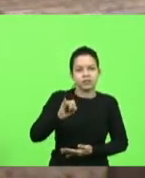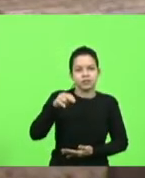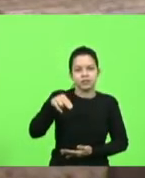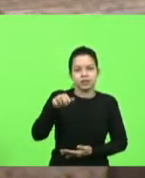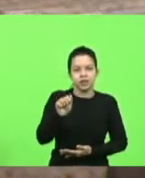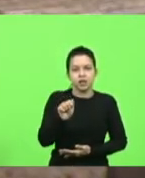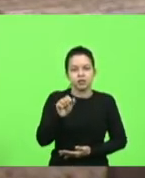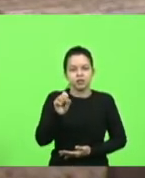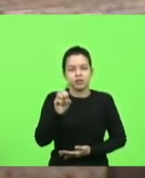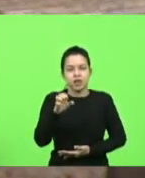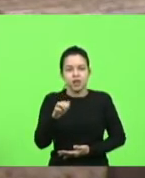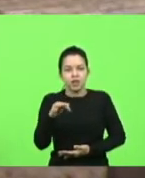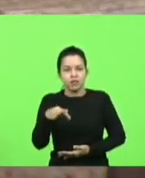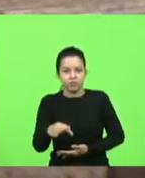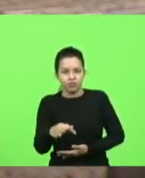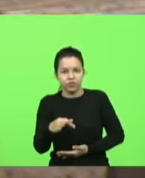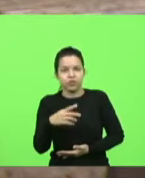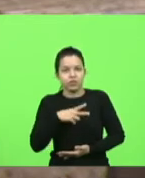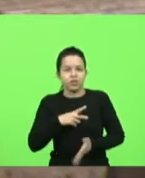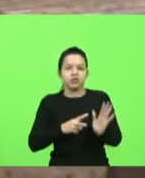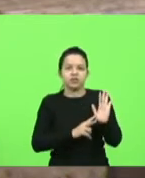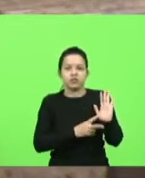sindicatos que não servem para nada